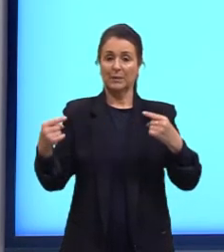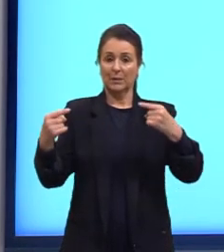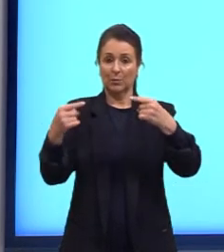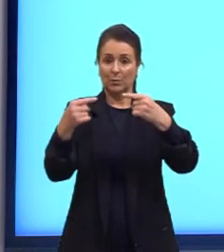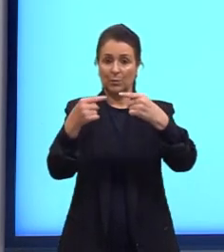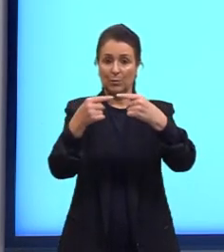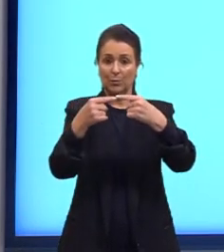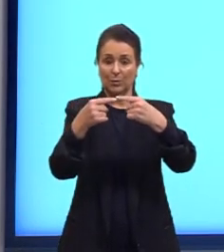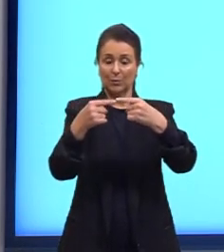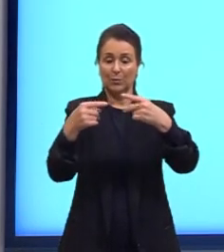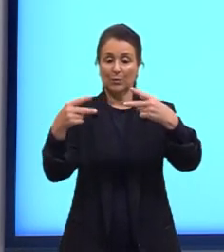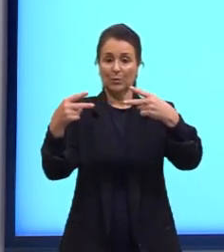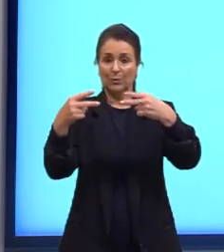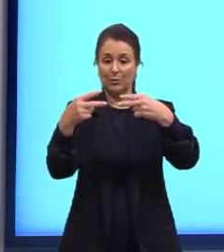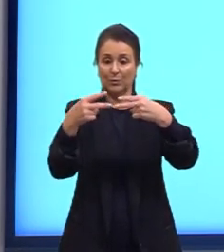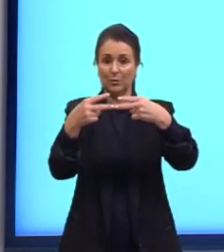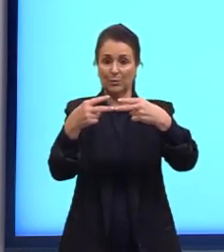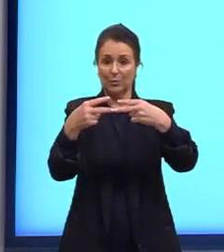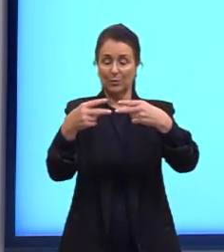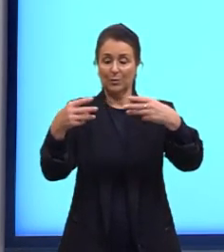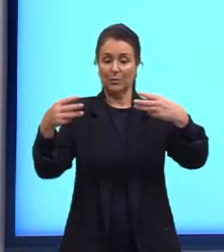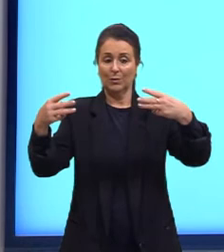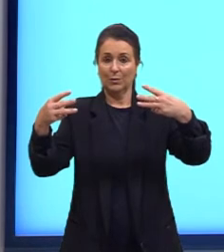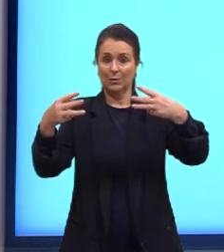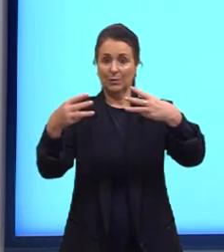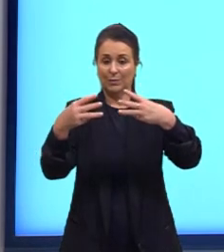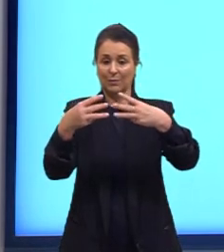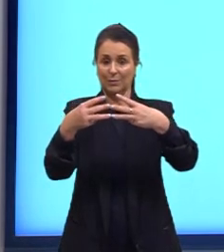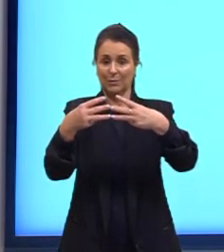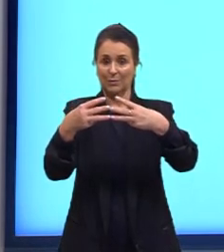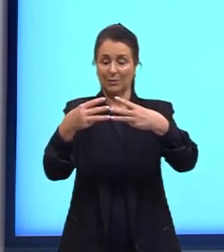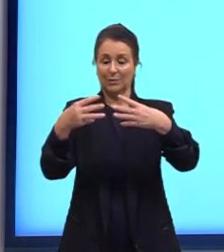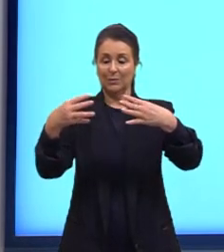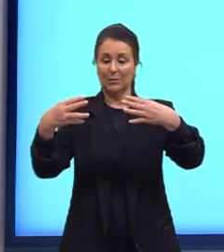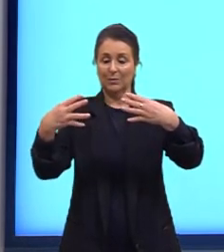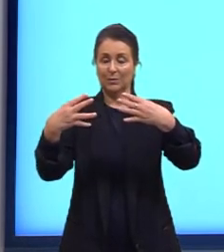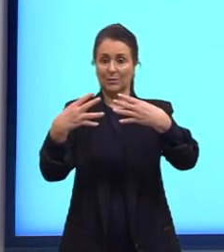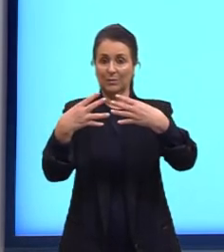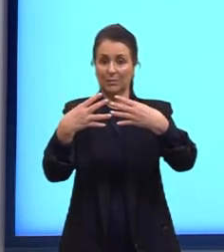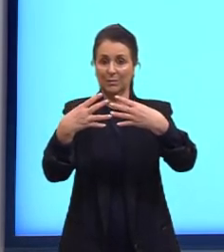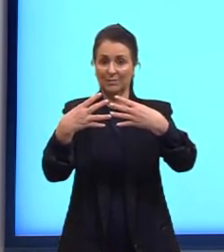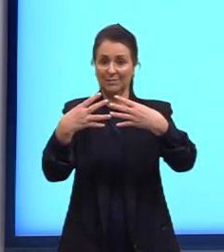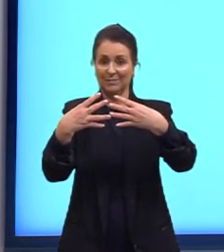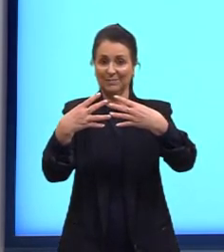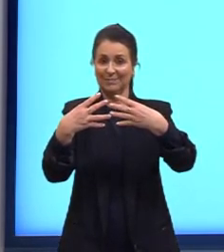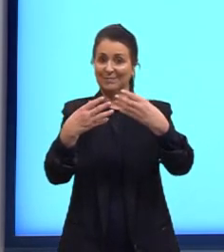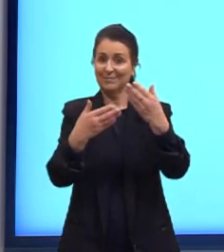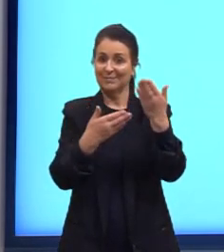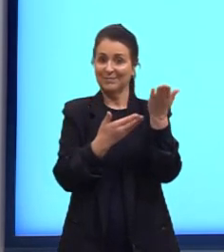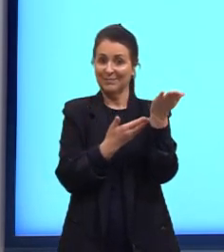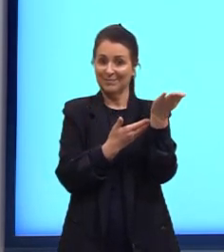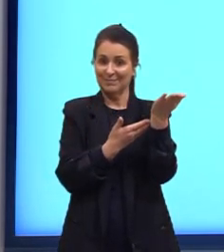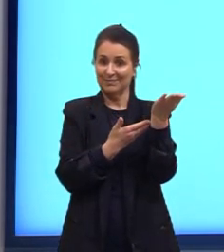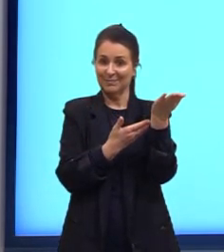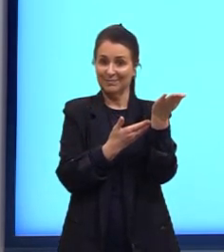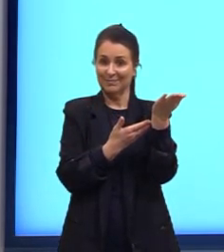uma ligação com um hidrogênio, uma ligação com um metil e outra com uma carboxila.